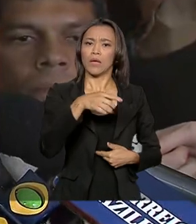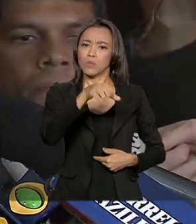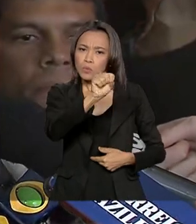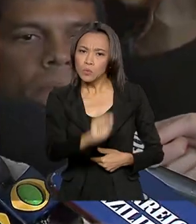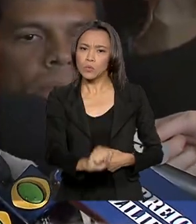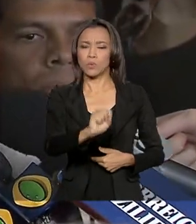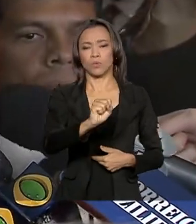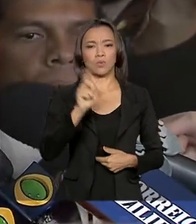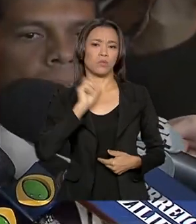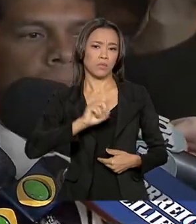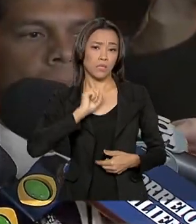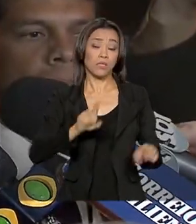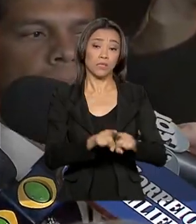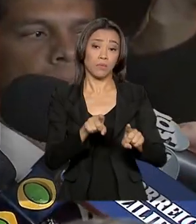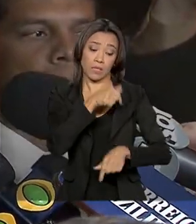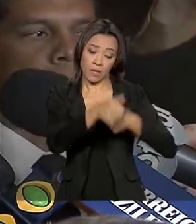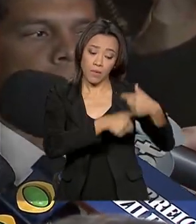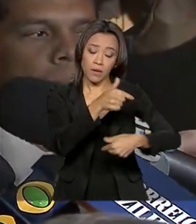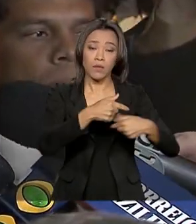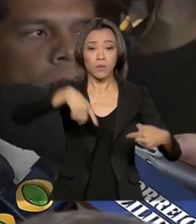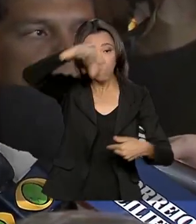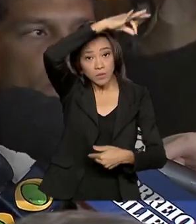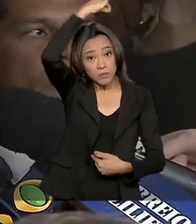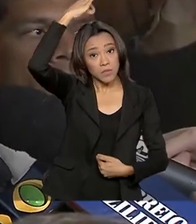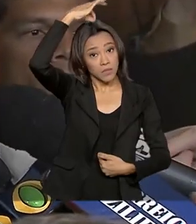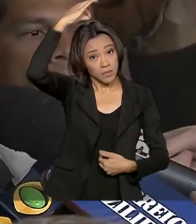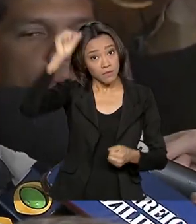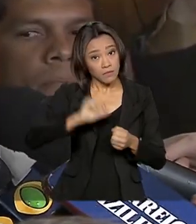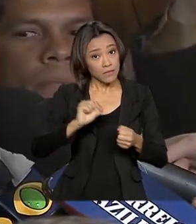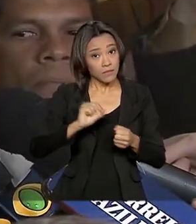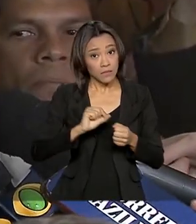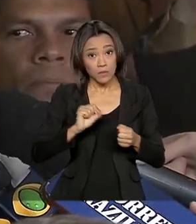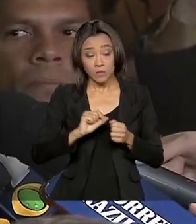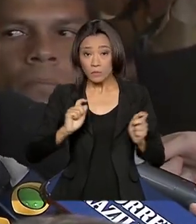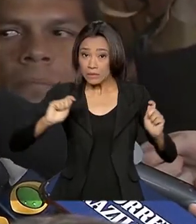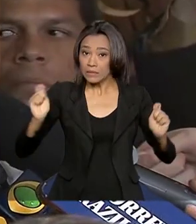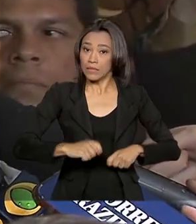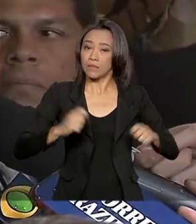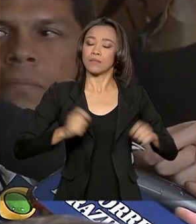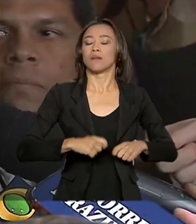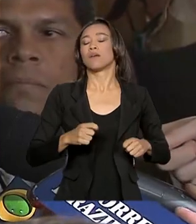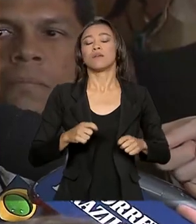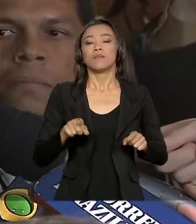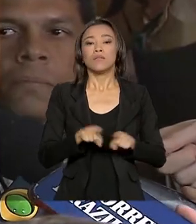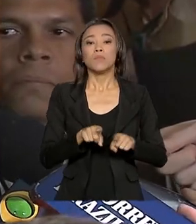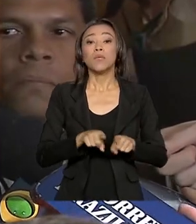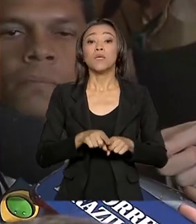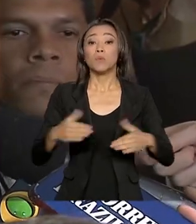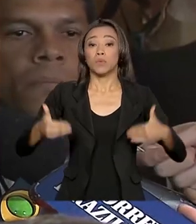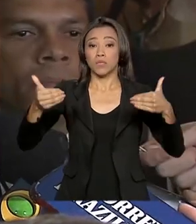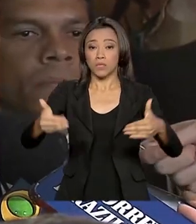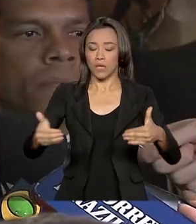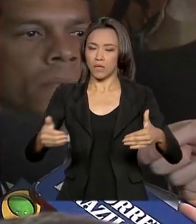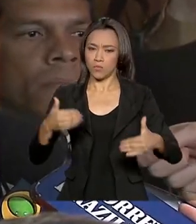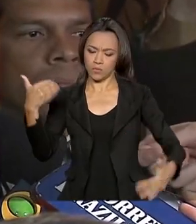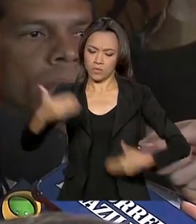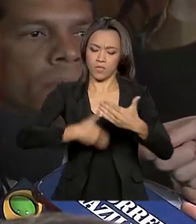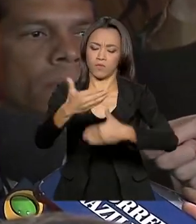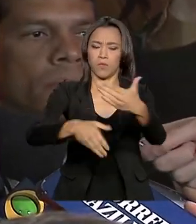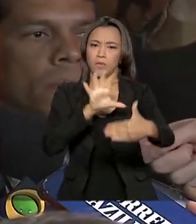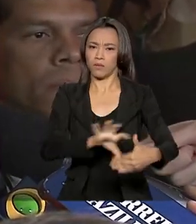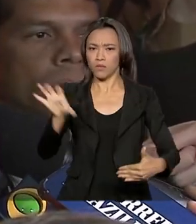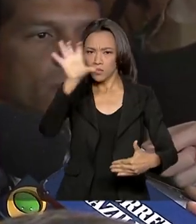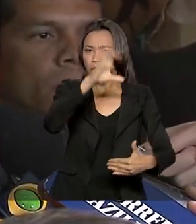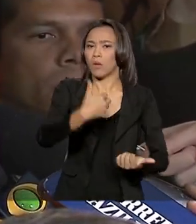no Espírito Santo, fazendo o possível. E estamos nos mobilizando. O Ministério da Desenvolvimento Regional também, entrei em contato com o Canuto,